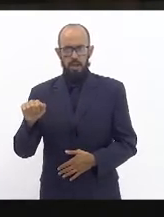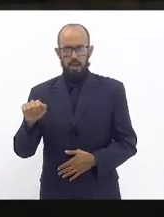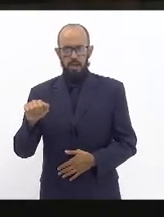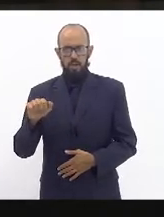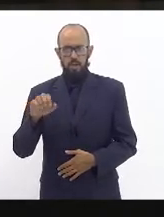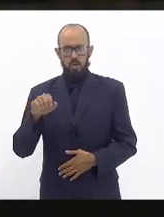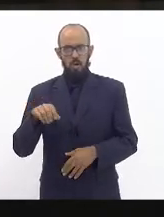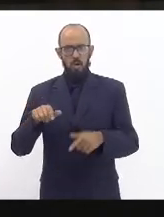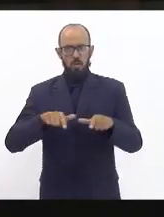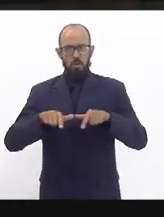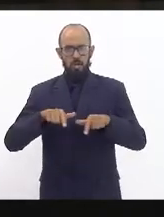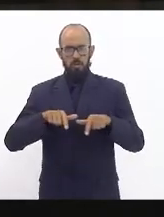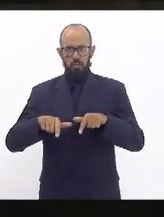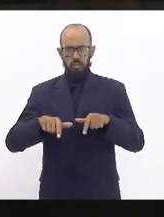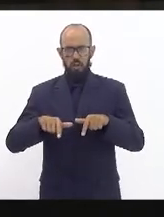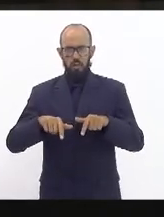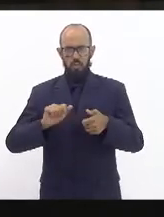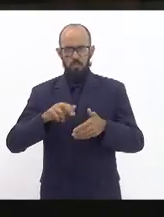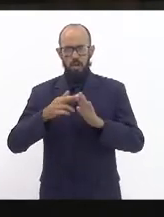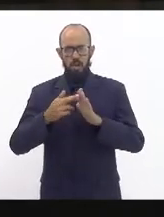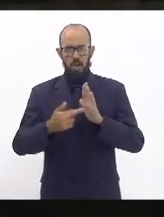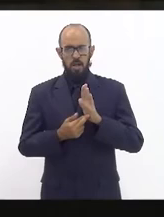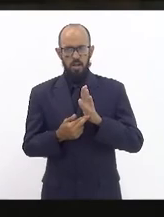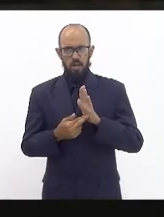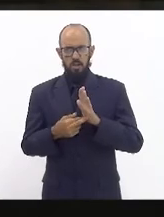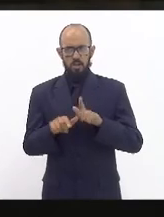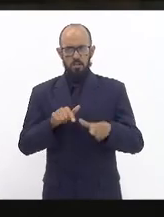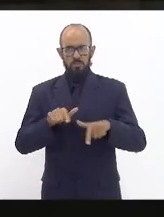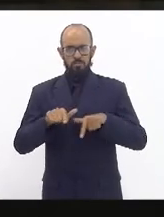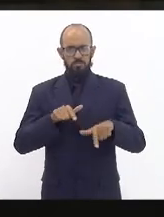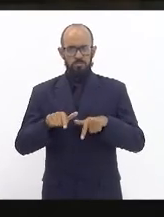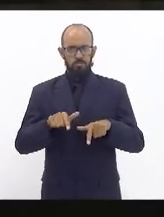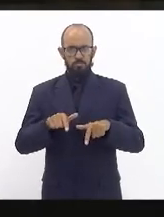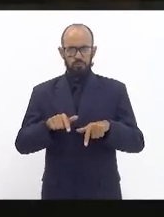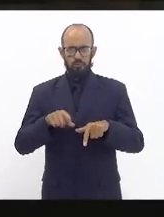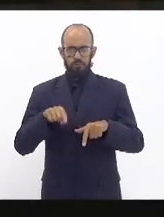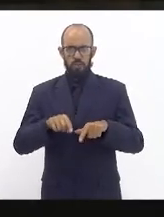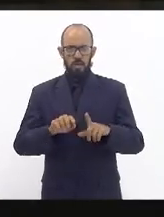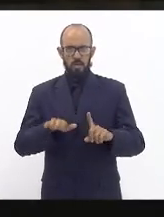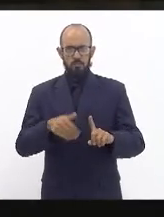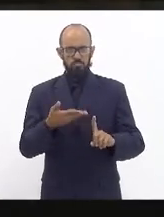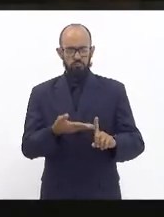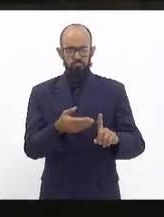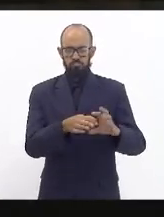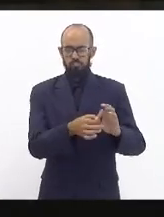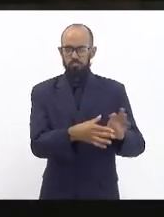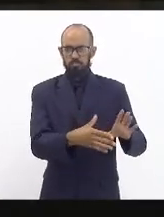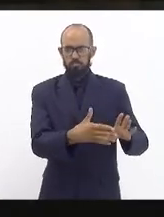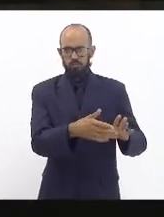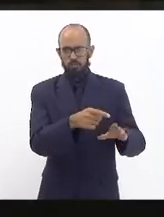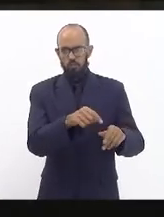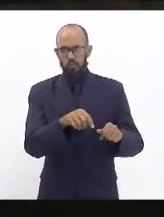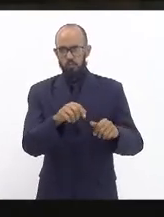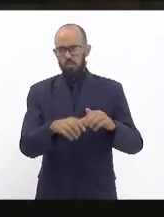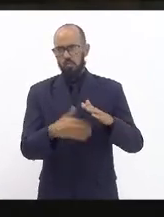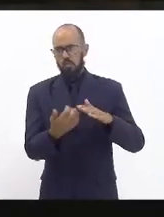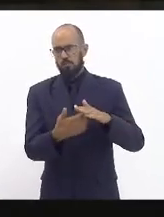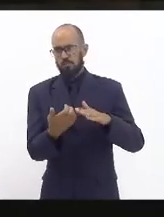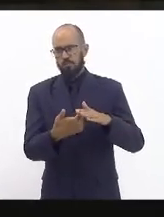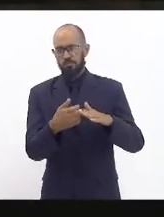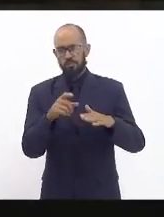enquadramento de empreendimento atividades sujeitas ao licenciamento o empreendimento está classificado com potencial